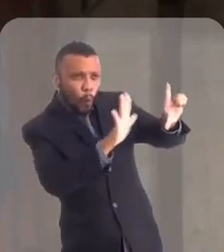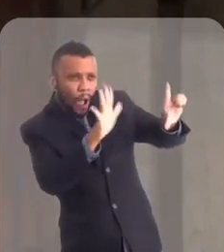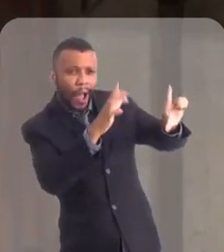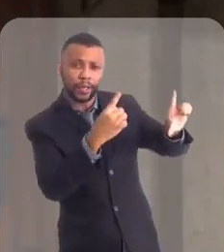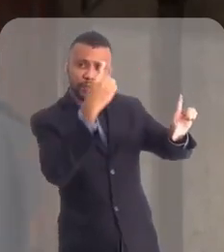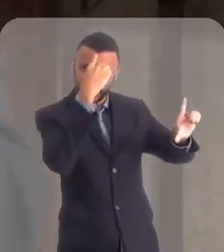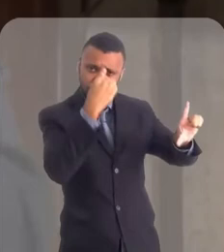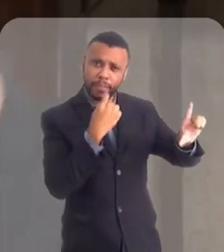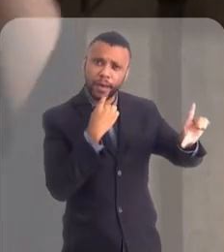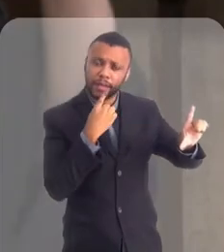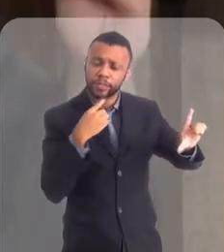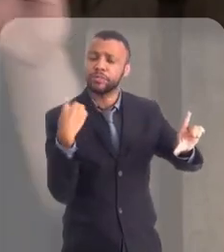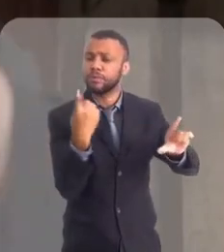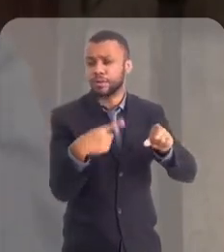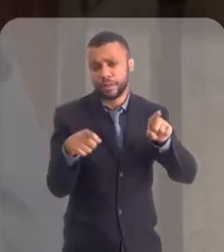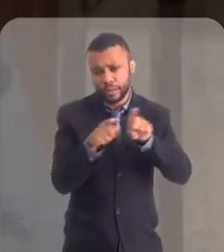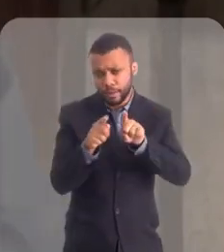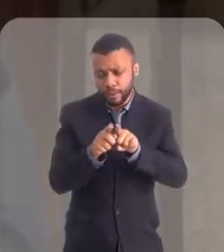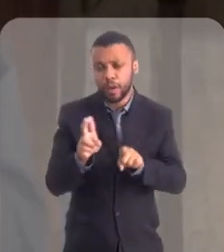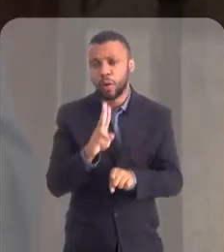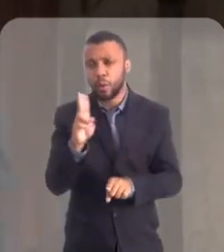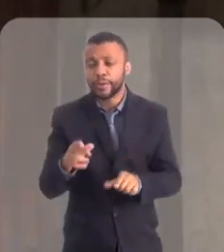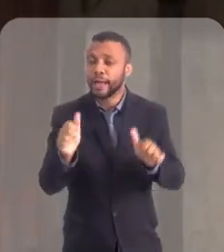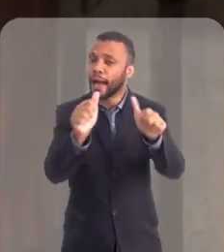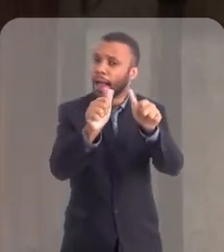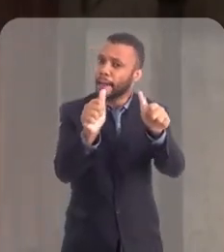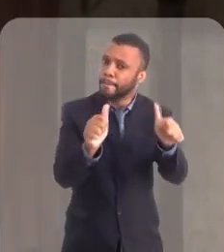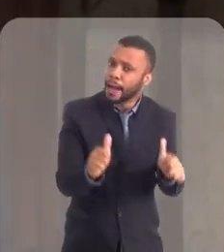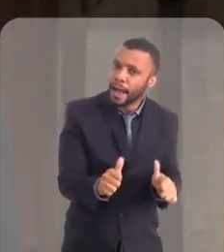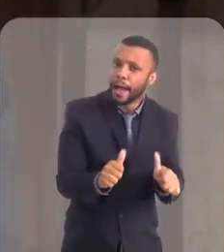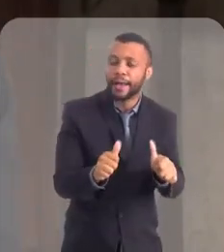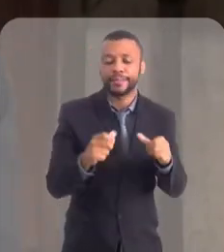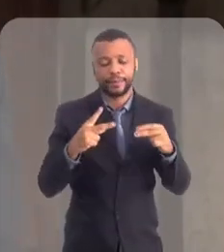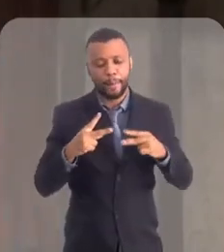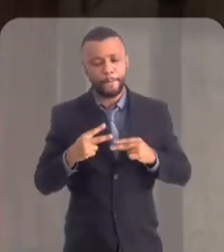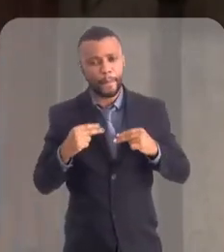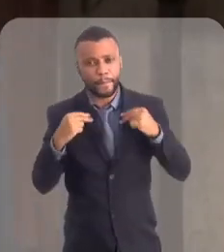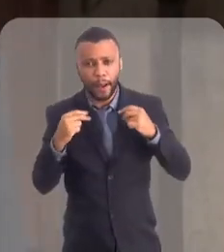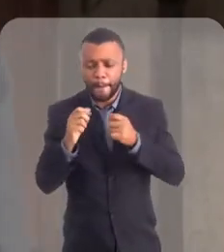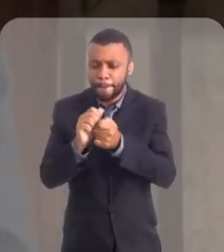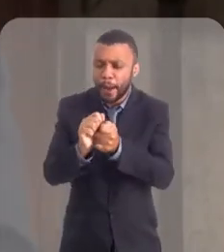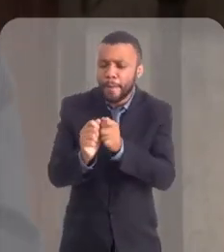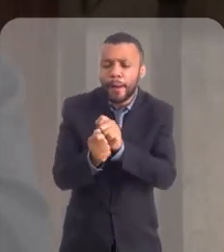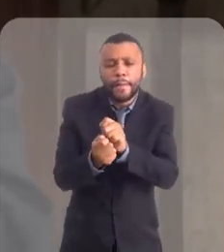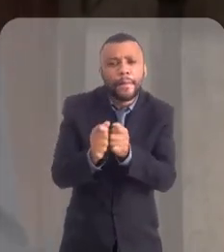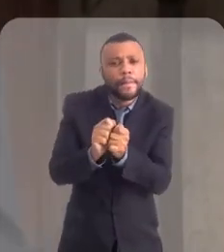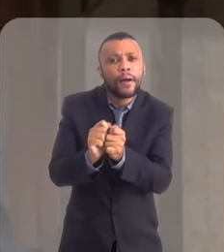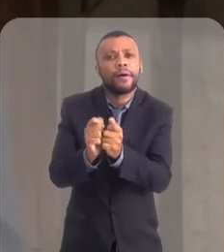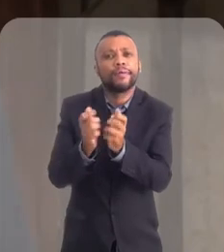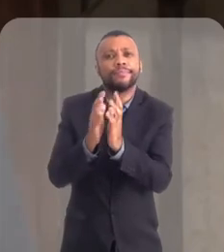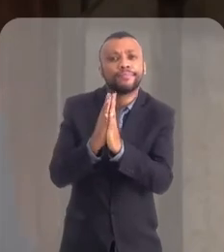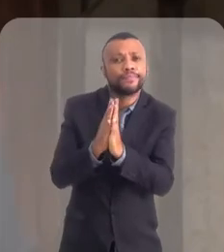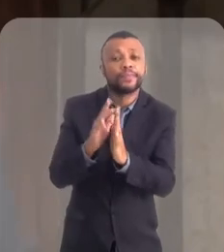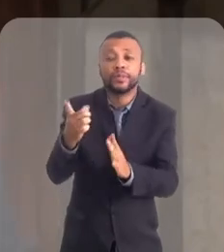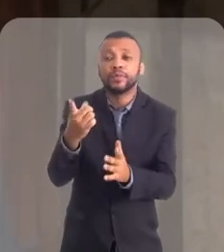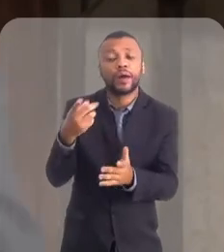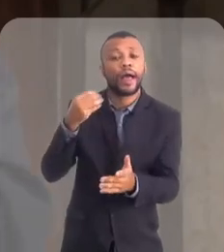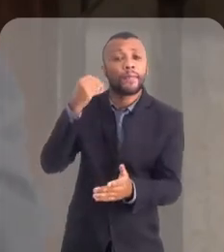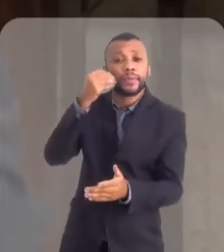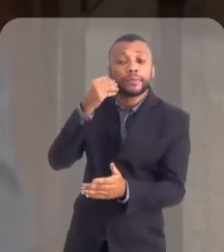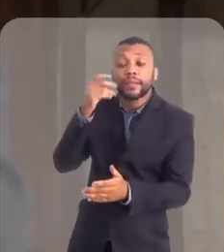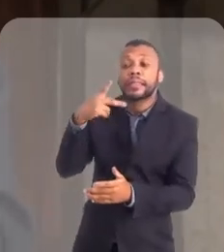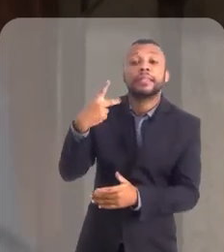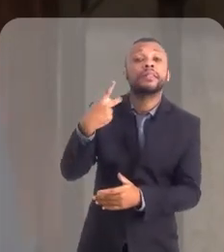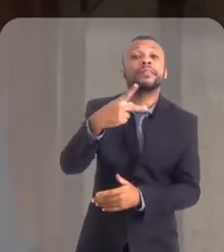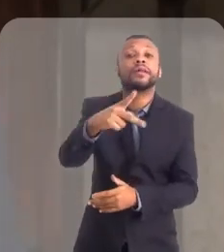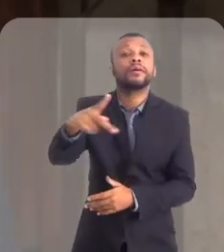também, às vezes, fazemos uso de imagens, ou mesmo do terço de Nossa Senhora, faz parte do dia a dia da vida dos fiéis